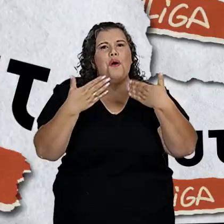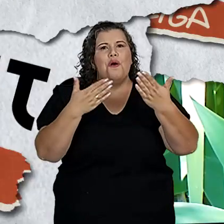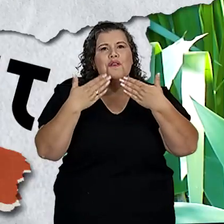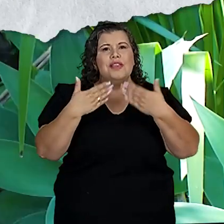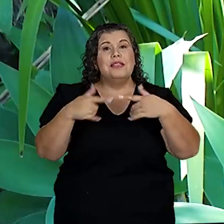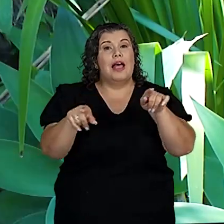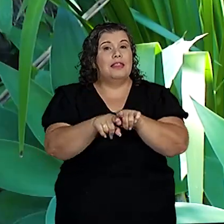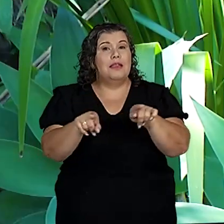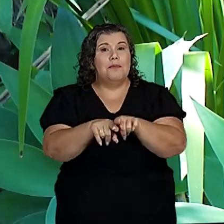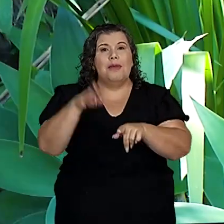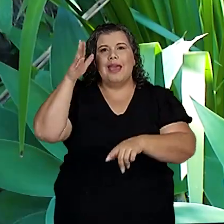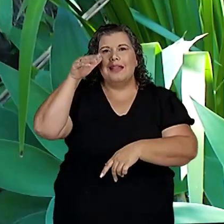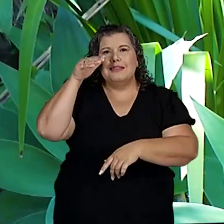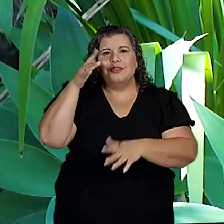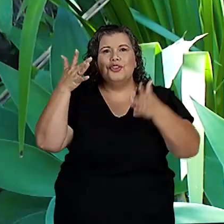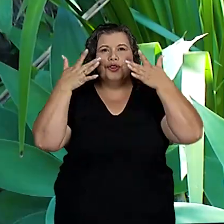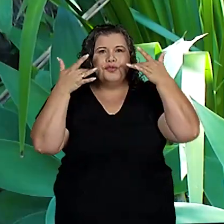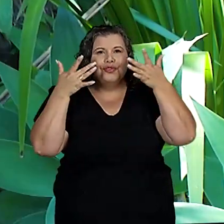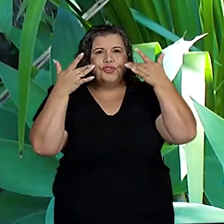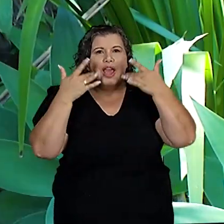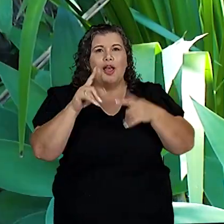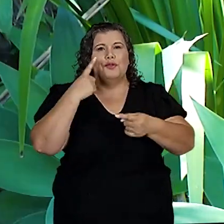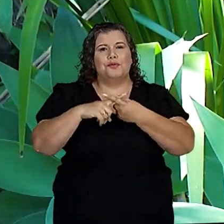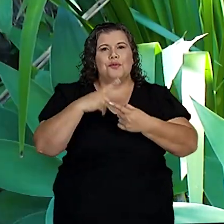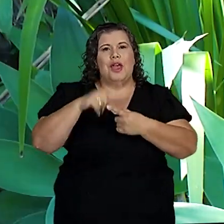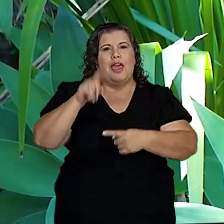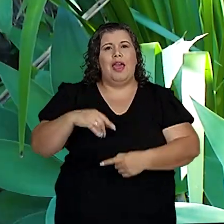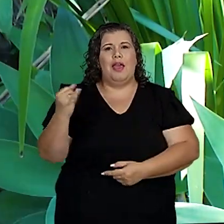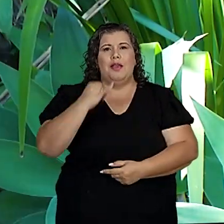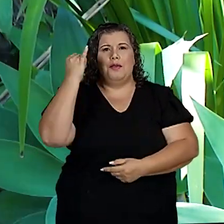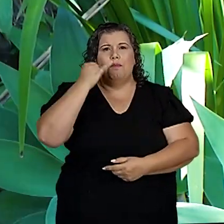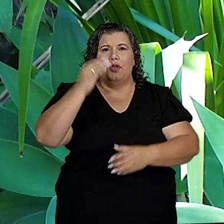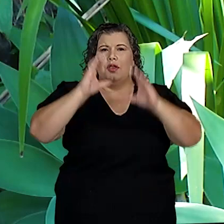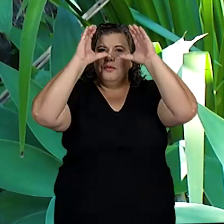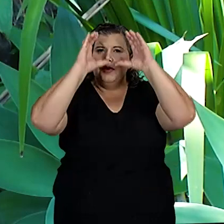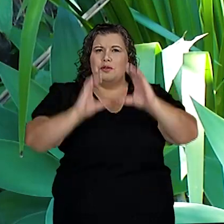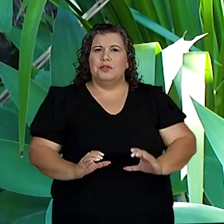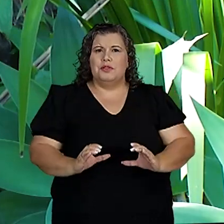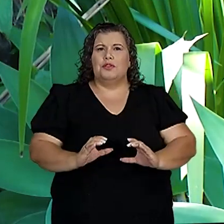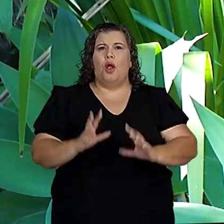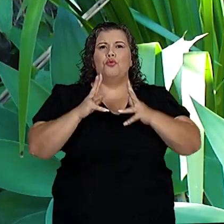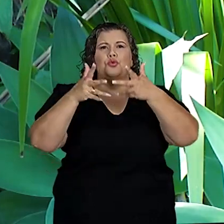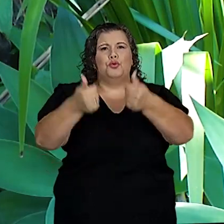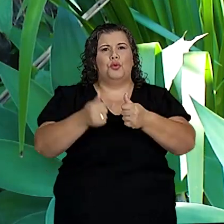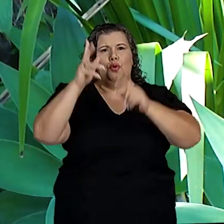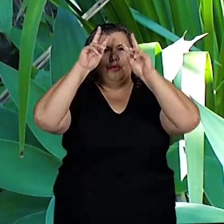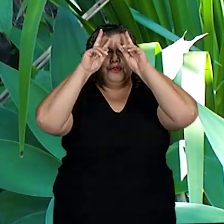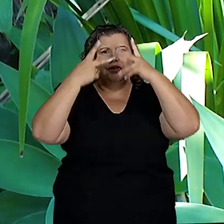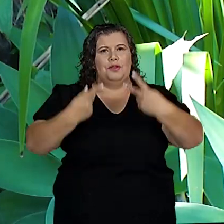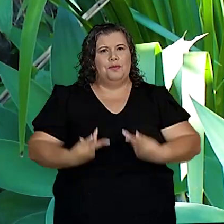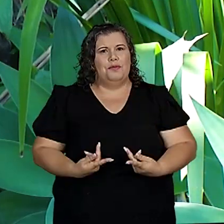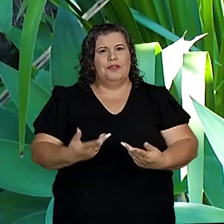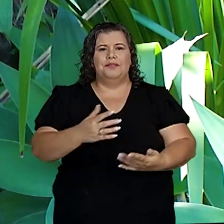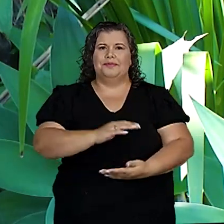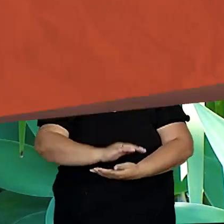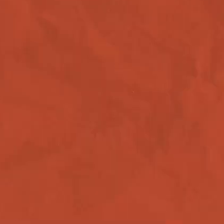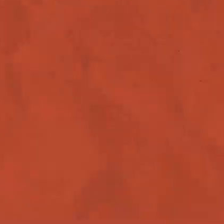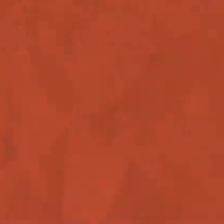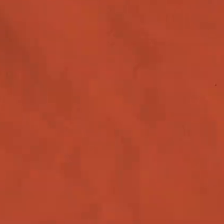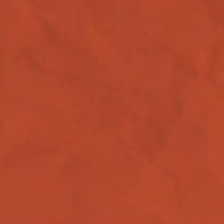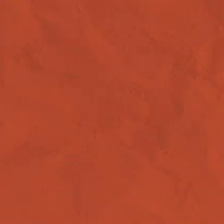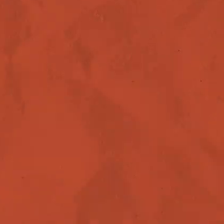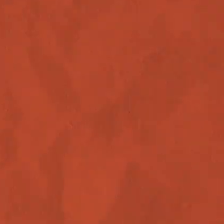Não deixem de conversar em casa, não deixem de assistir os espetáculos, porque é muito importante para a formação cidadã de qualquer ser humano.